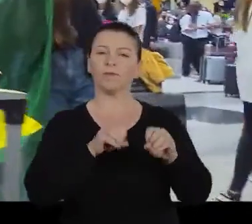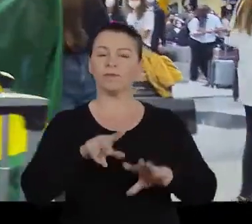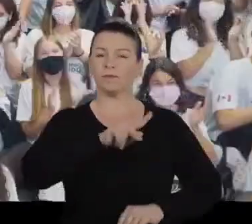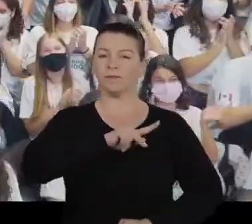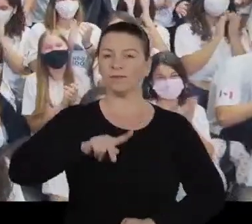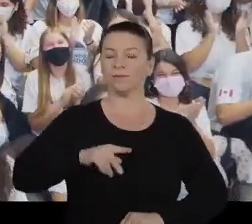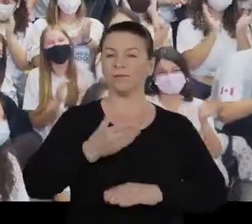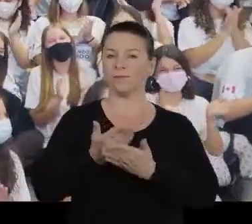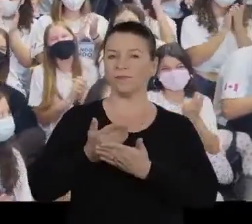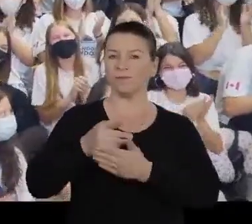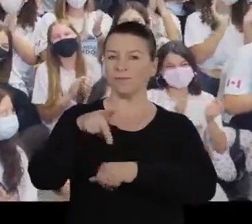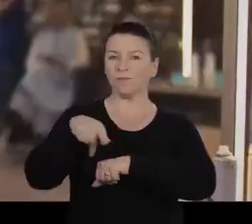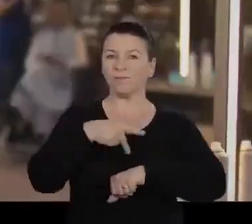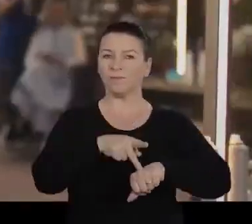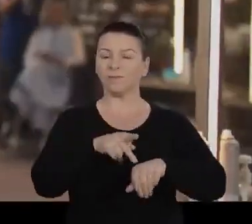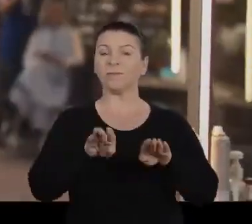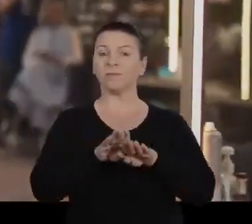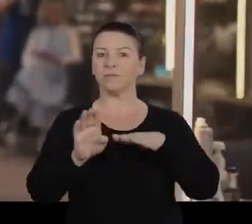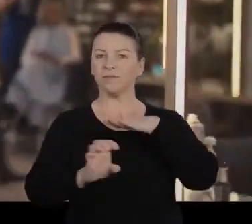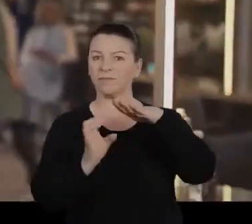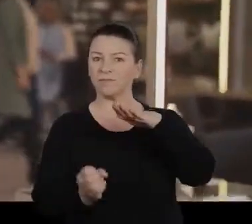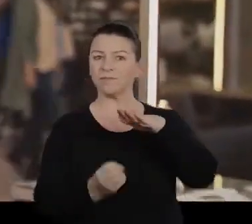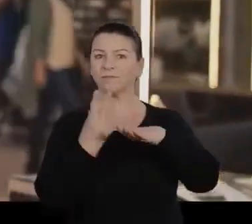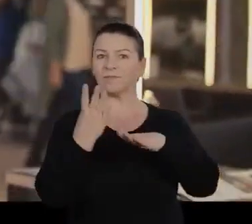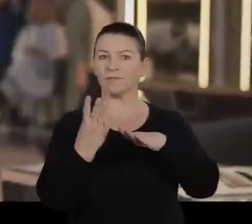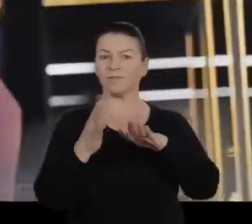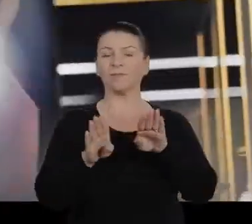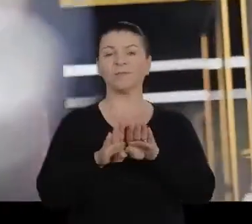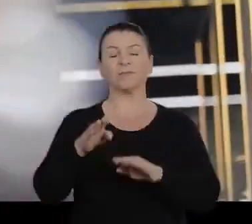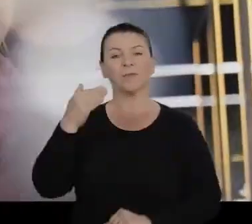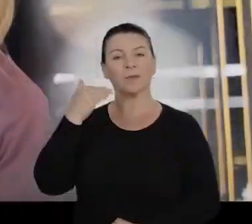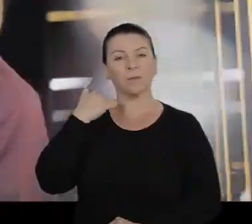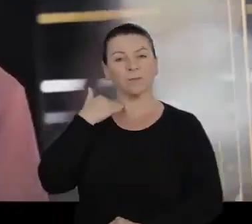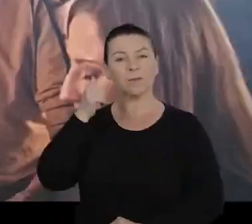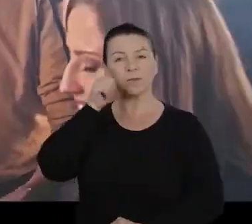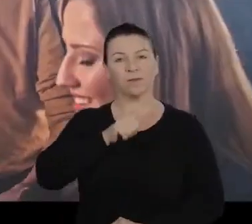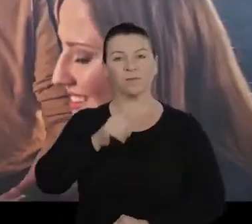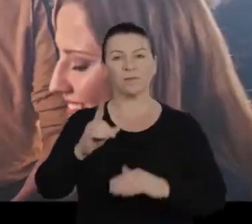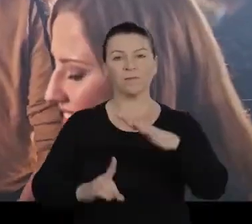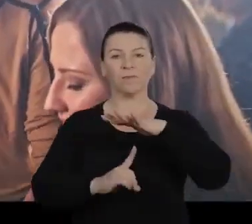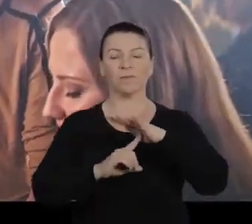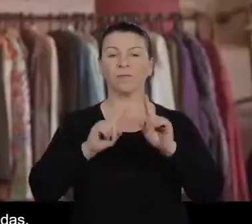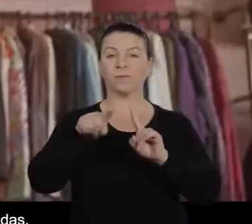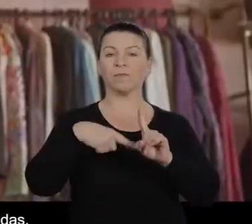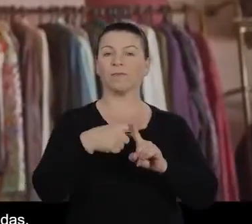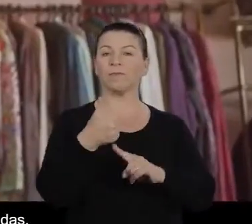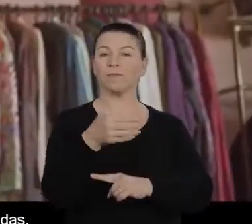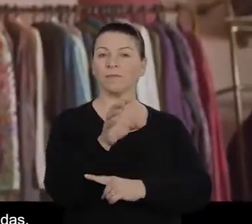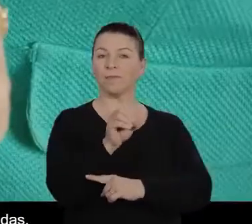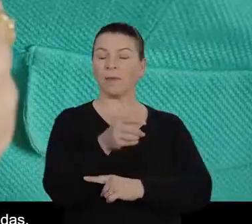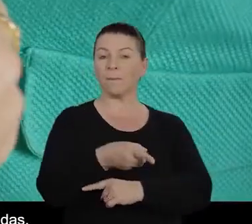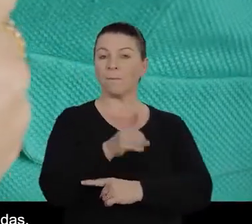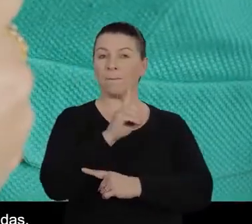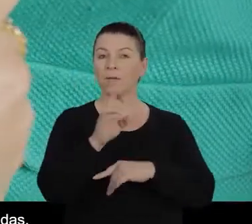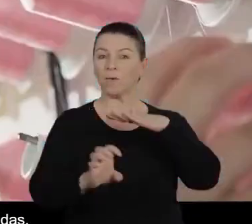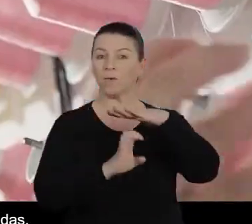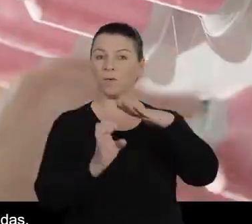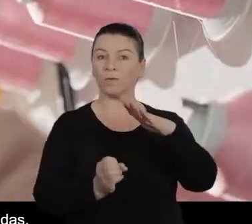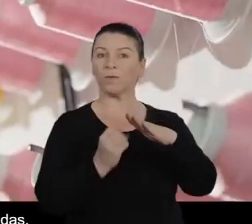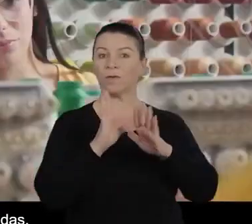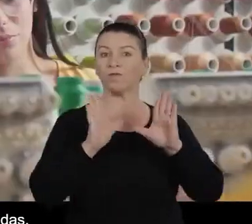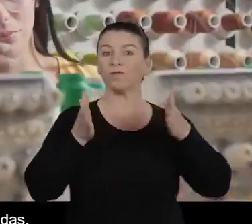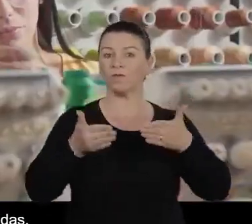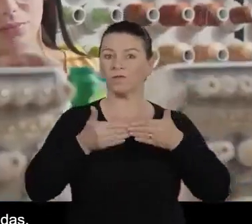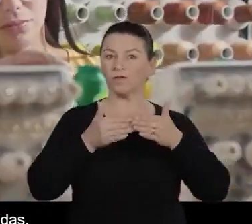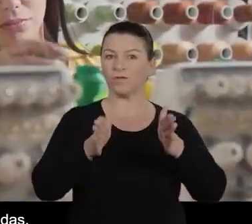ensino público para estudar no exterior. Pra frente, no empreendedorismo. Criamos o Banco da Mulher Paranaense. E mais de 10 mil empreendedoras